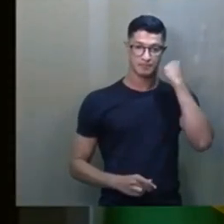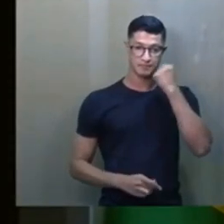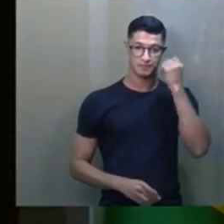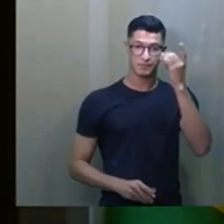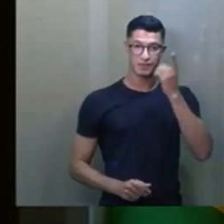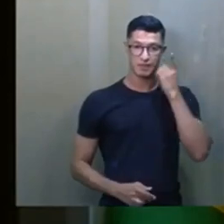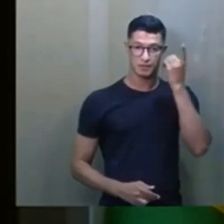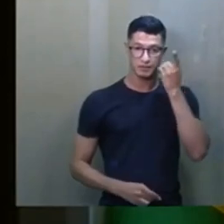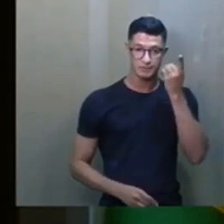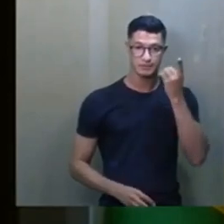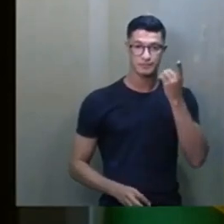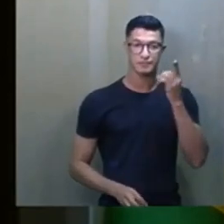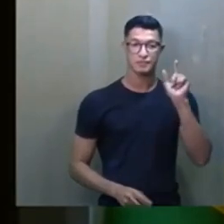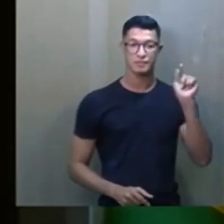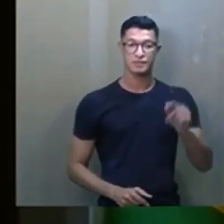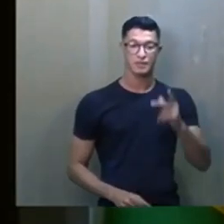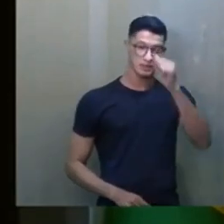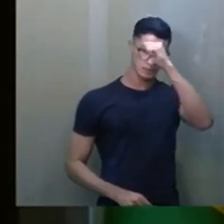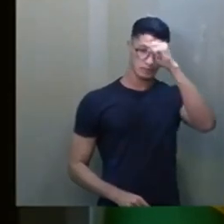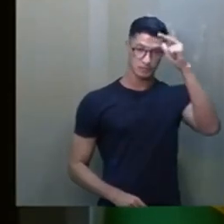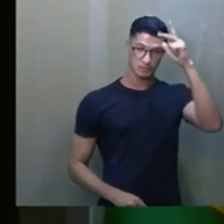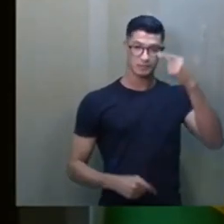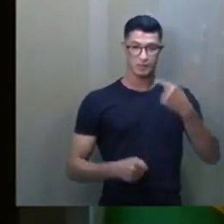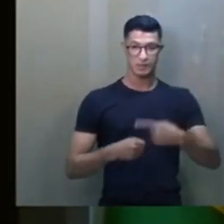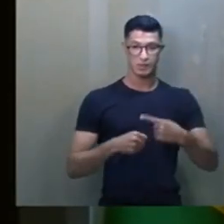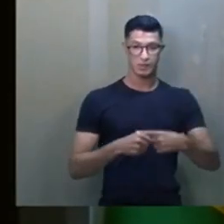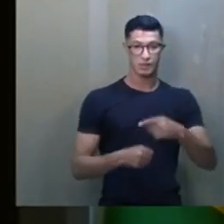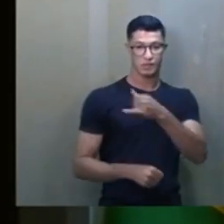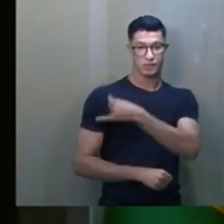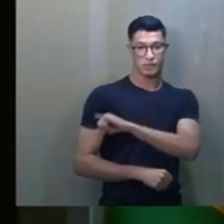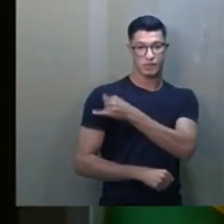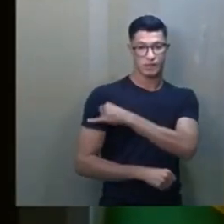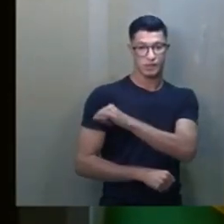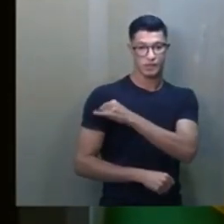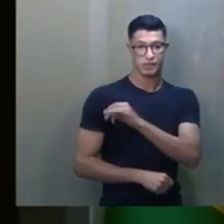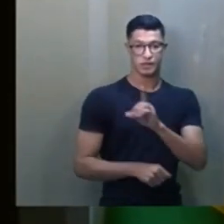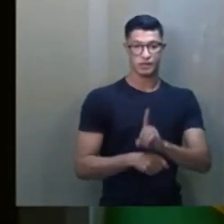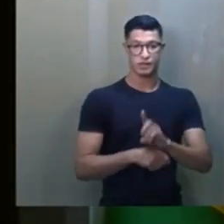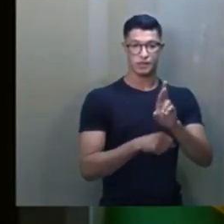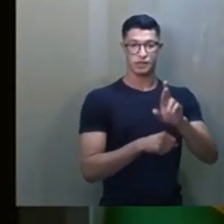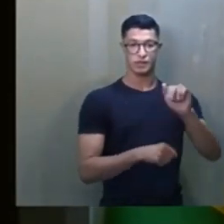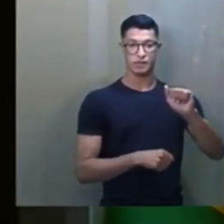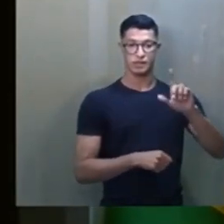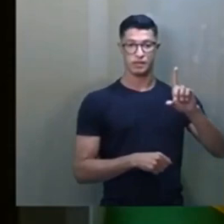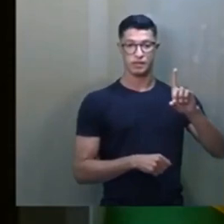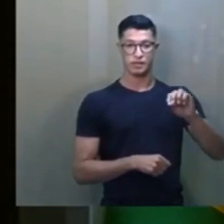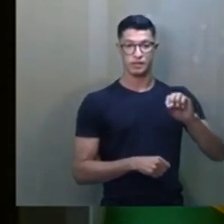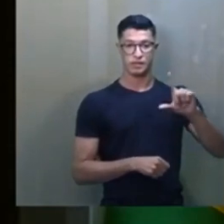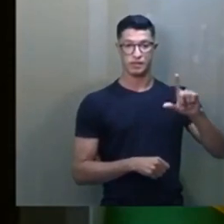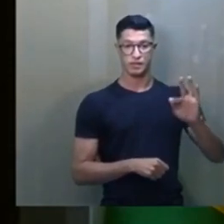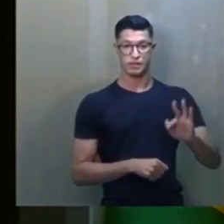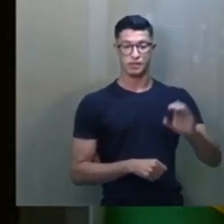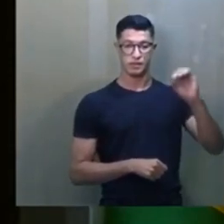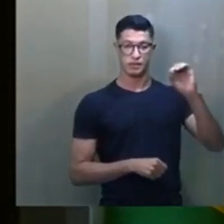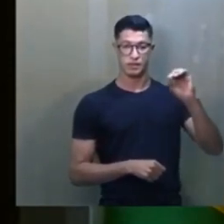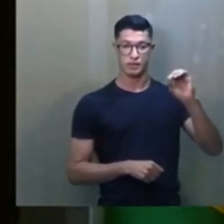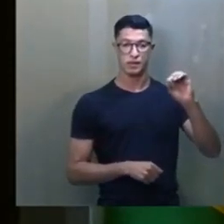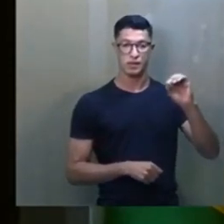deputado, não é? Que foi prefeito da cidade de de Janeiro, empresário, doutor Adolfo Bezerra de Menezes Cavalcante.